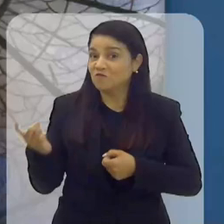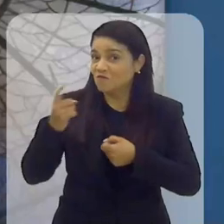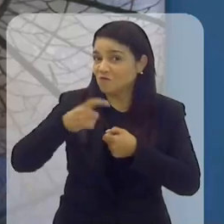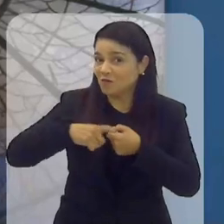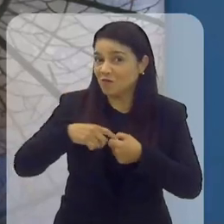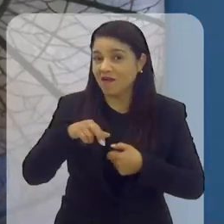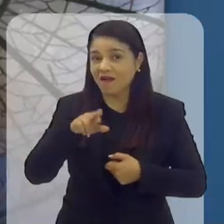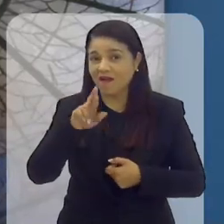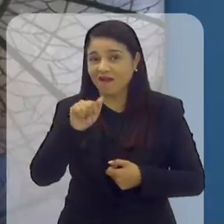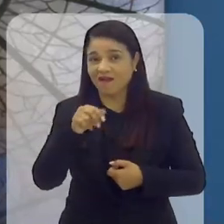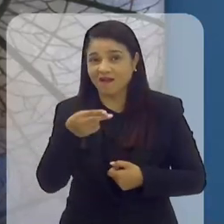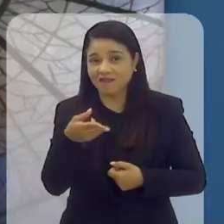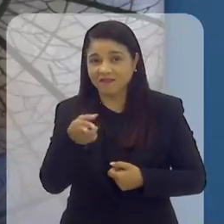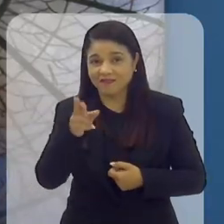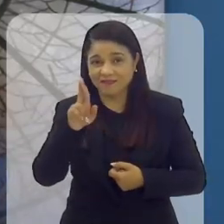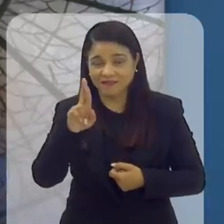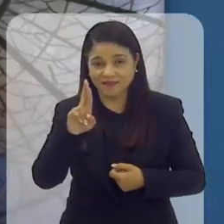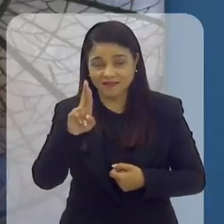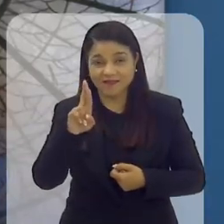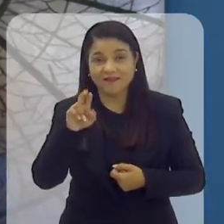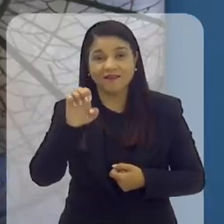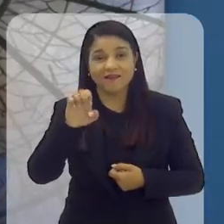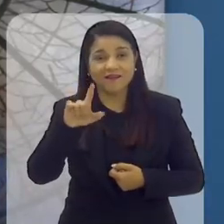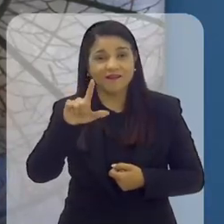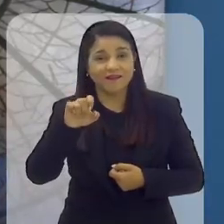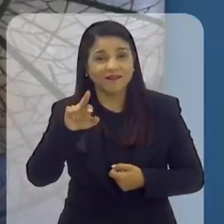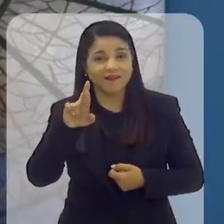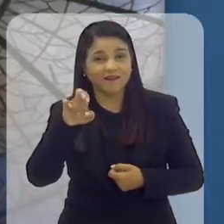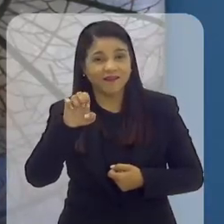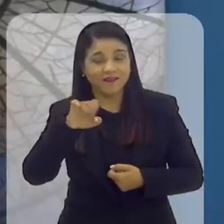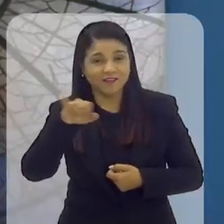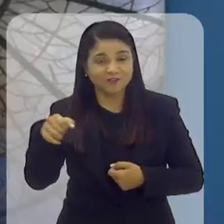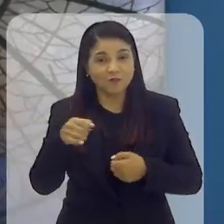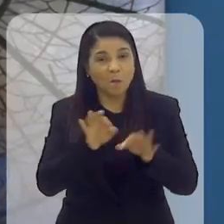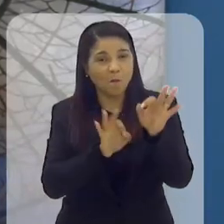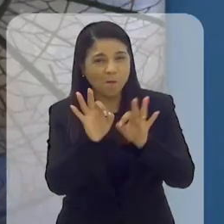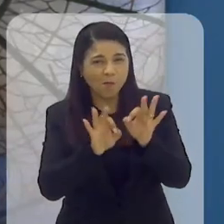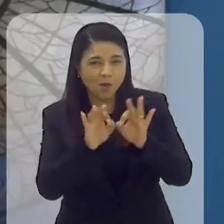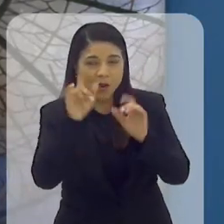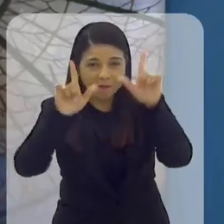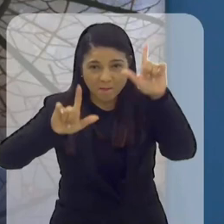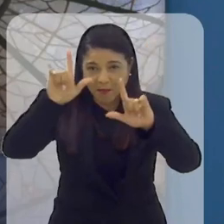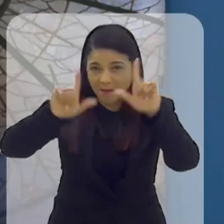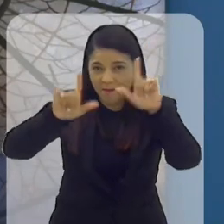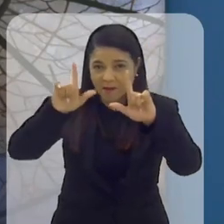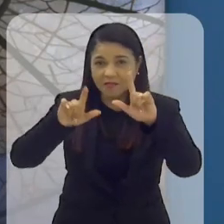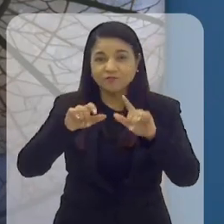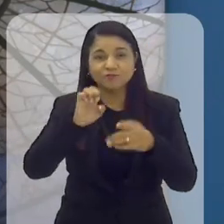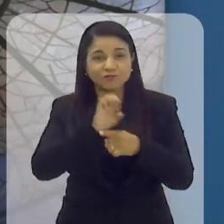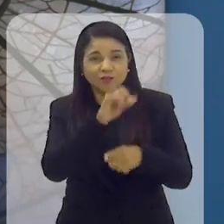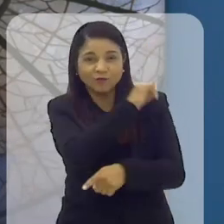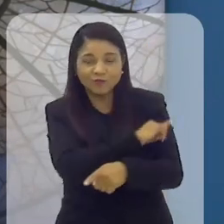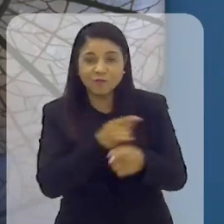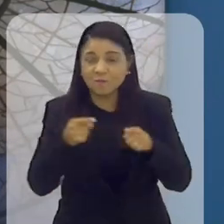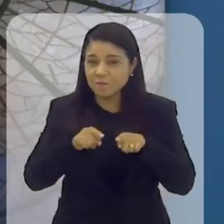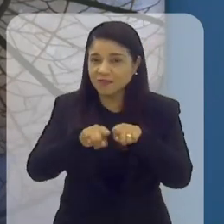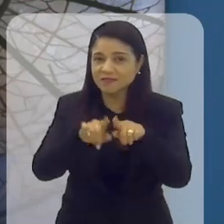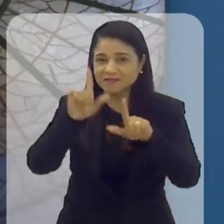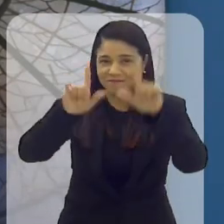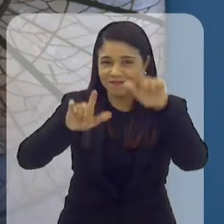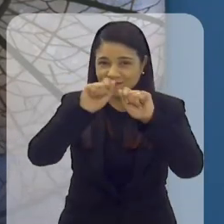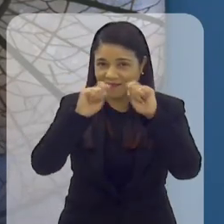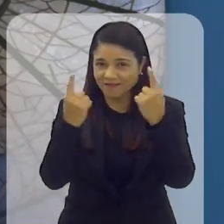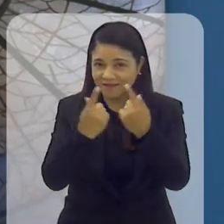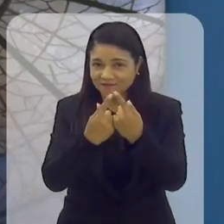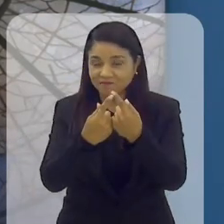Estamos de volta com o Radar Elerge, o programa da Escola do Legislativo do Estado do Rio de Janeiro, produzido em parceria com a TV